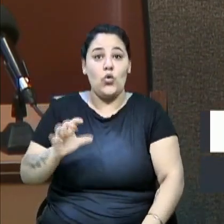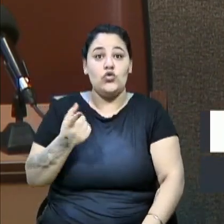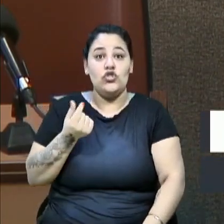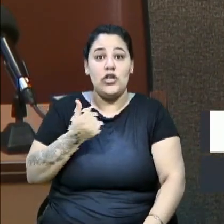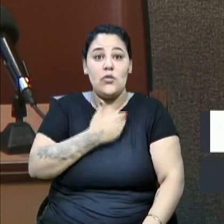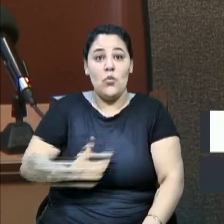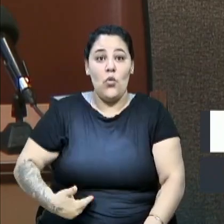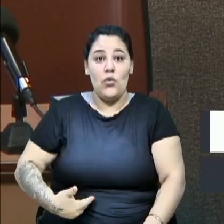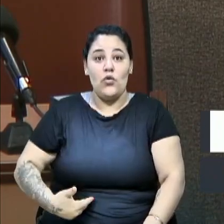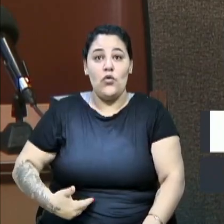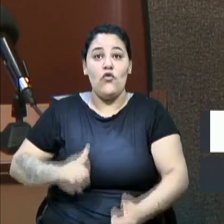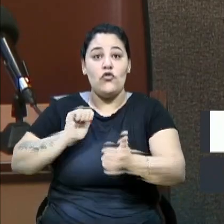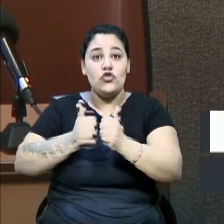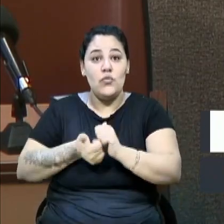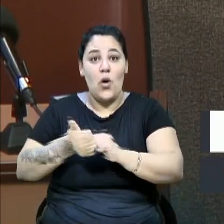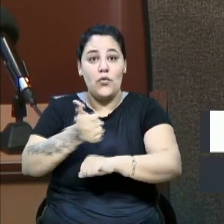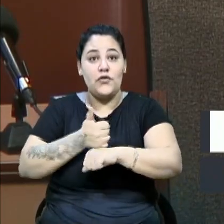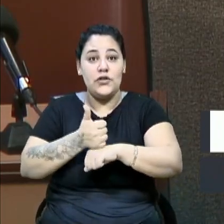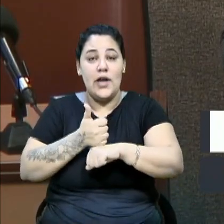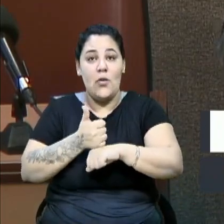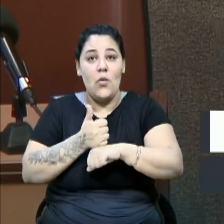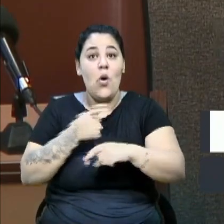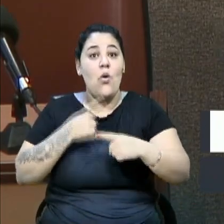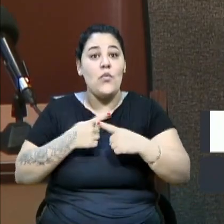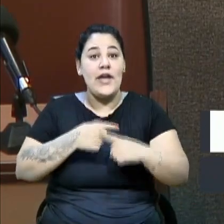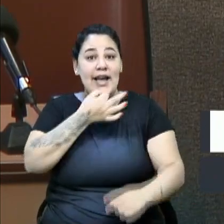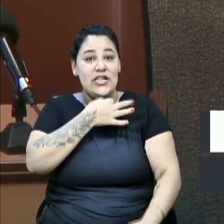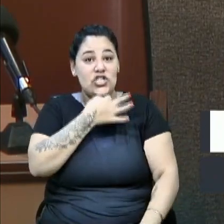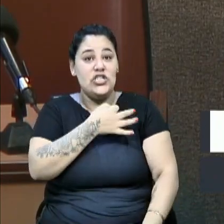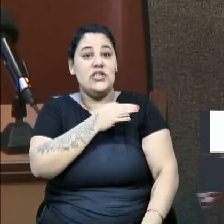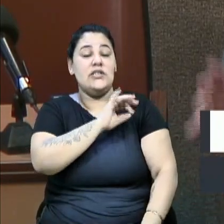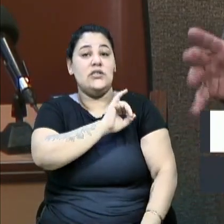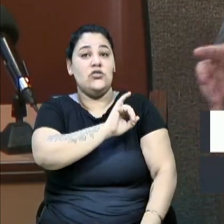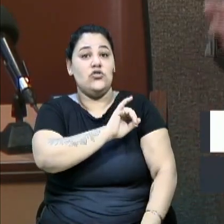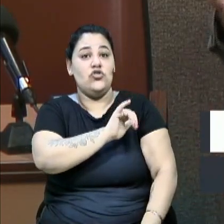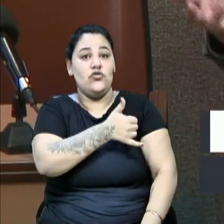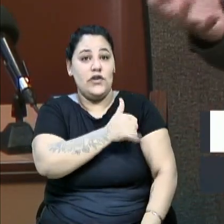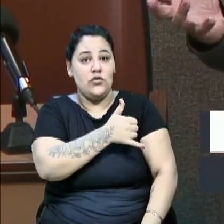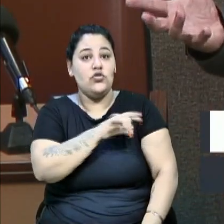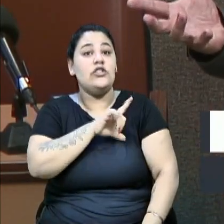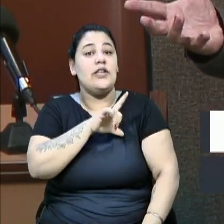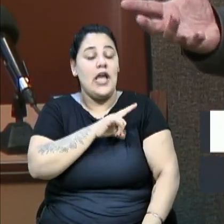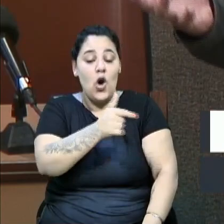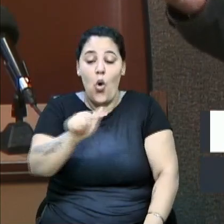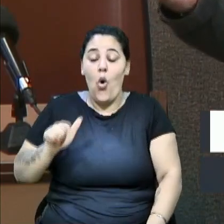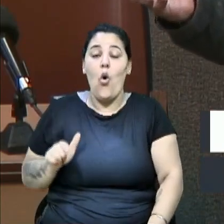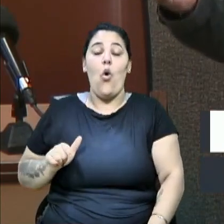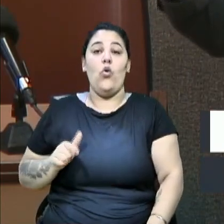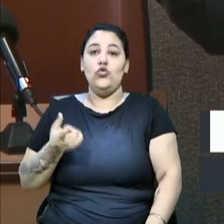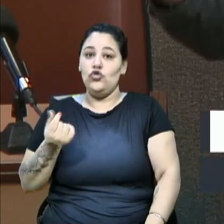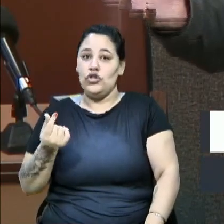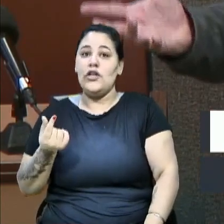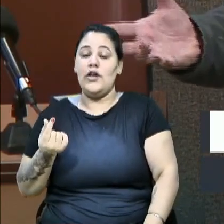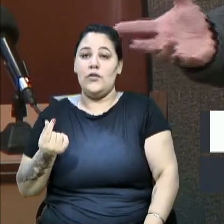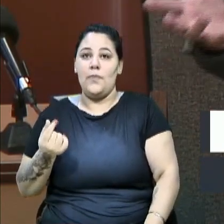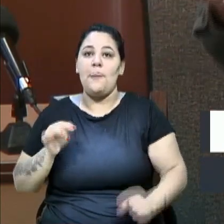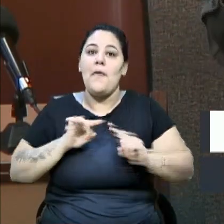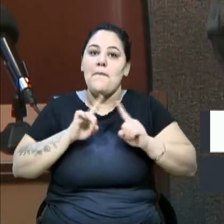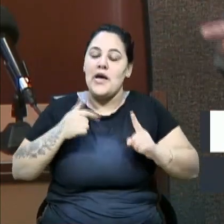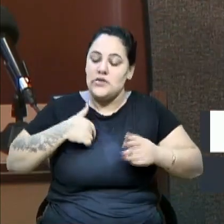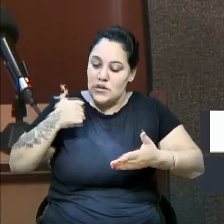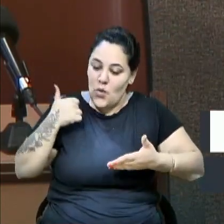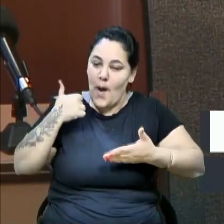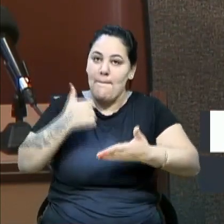porque Caxias da Juventude tem outras fontes de renda nas competições que atuam, mas sou sempre a favor de que financiamentos,